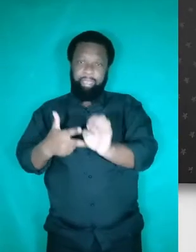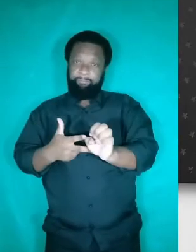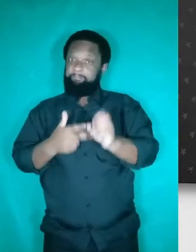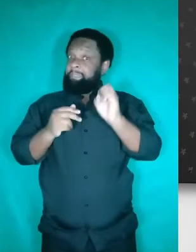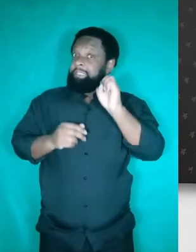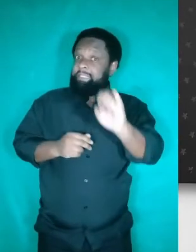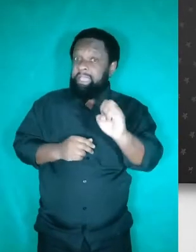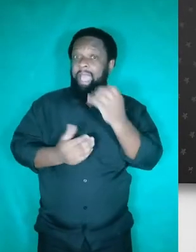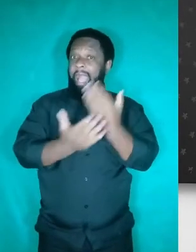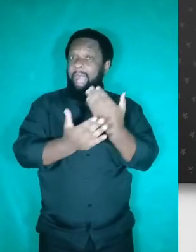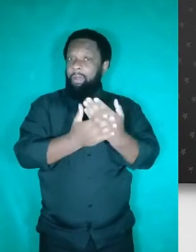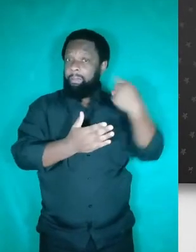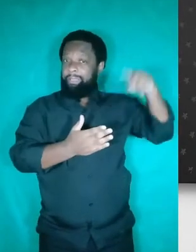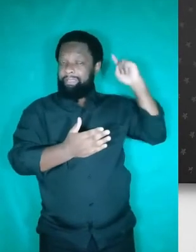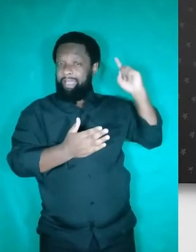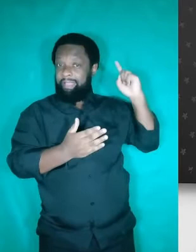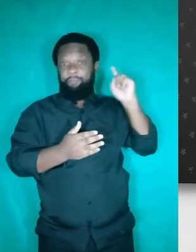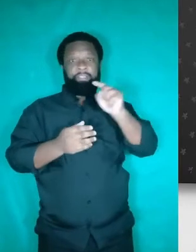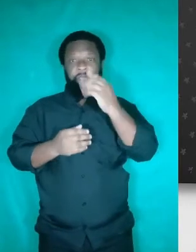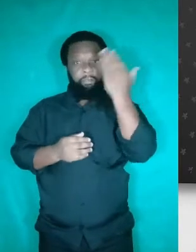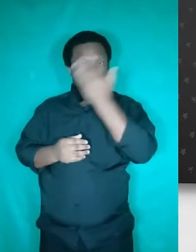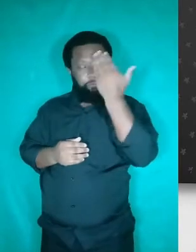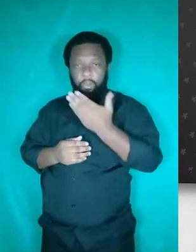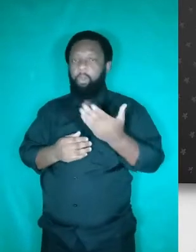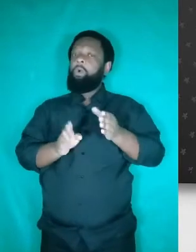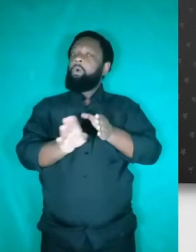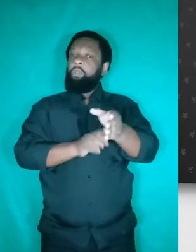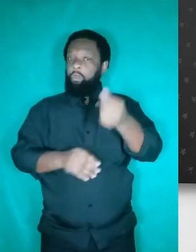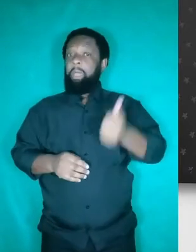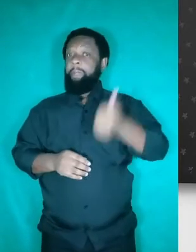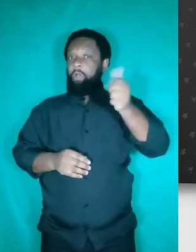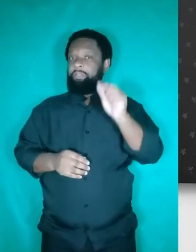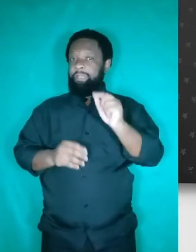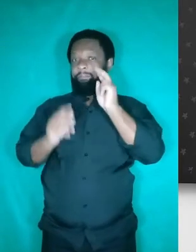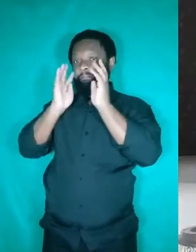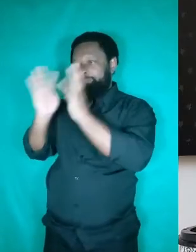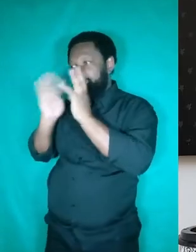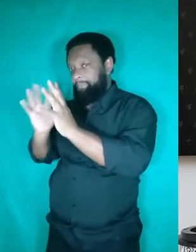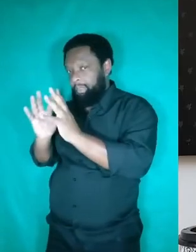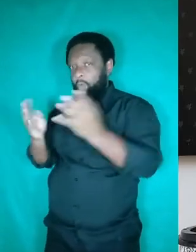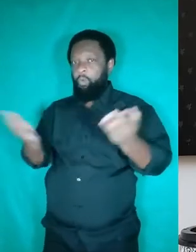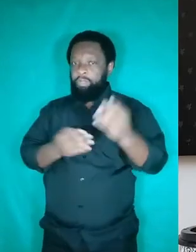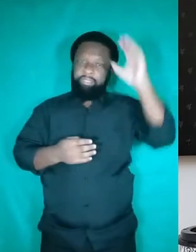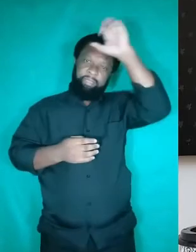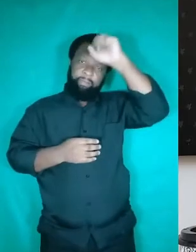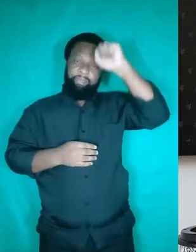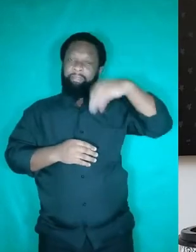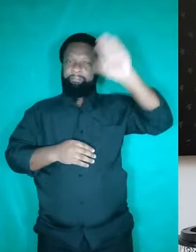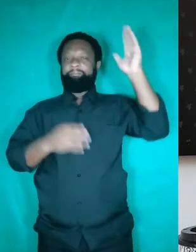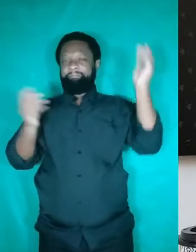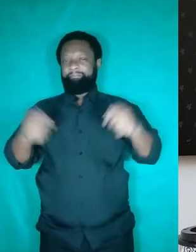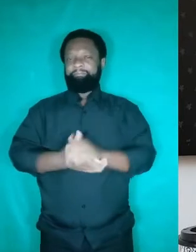coesão, sugiro que você assista até para entender melhor o que eu vou falar nesse vídeo, ok? Feita a